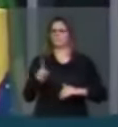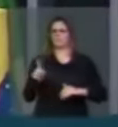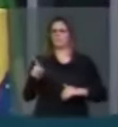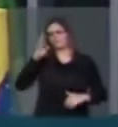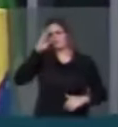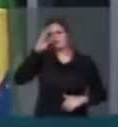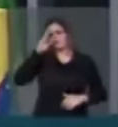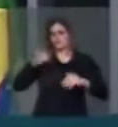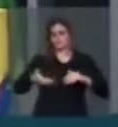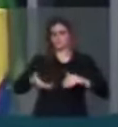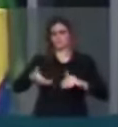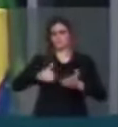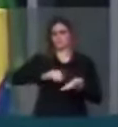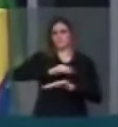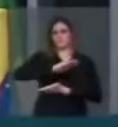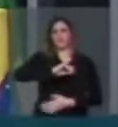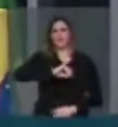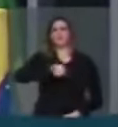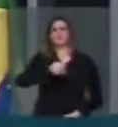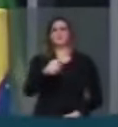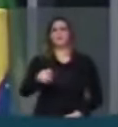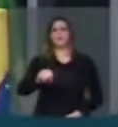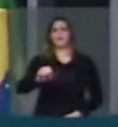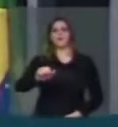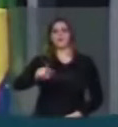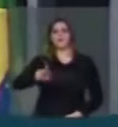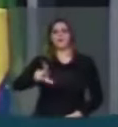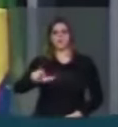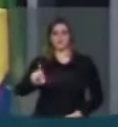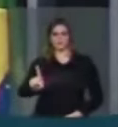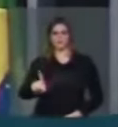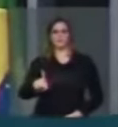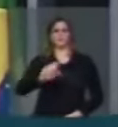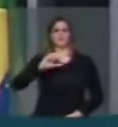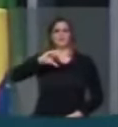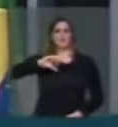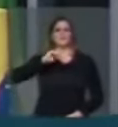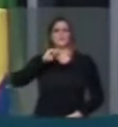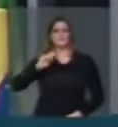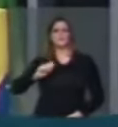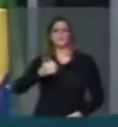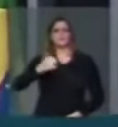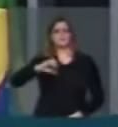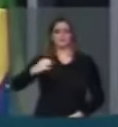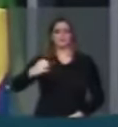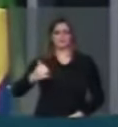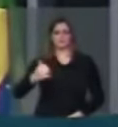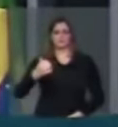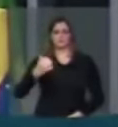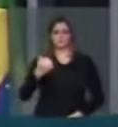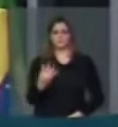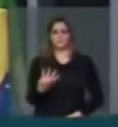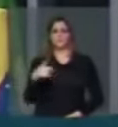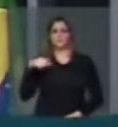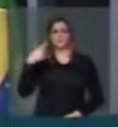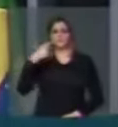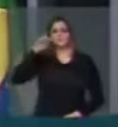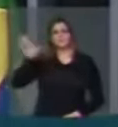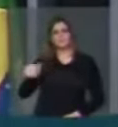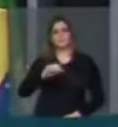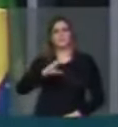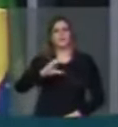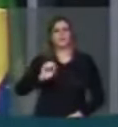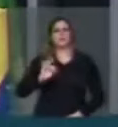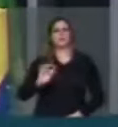caçou o mandato de João Goulart. Em 9 de abril de 64, este mesmo Congresso elegeu o Castelo Branco para presidir o Brasil,